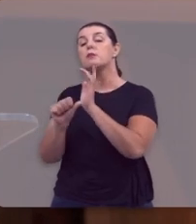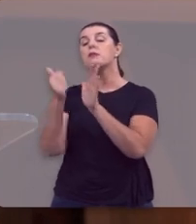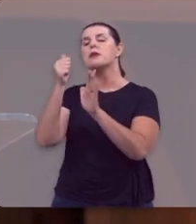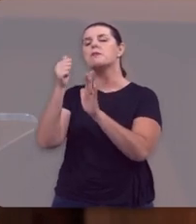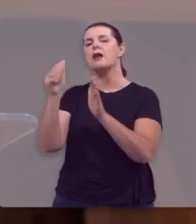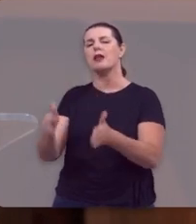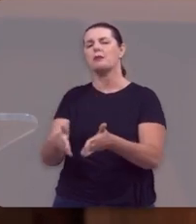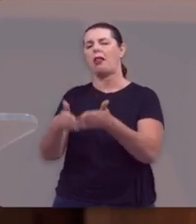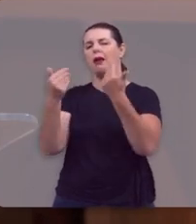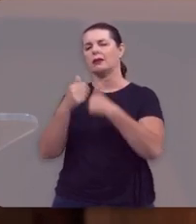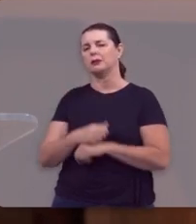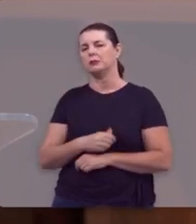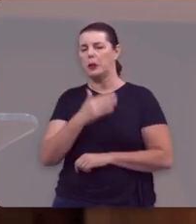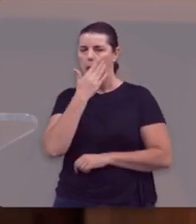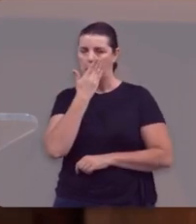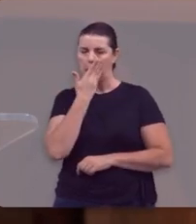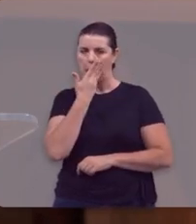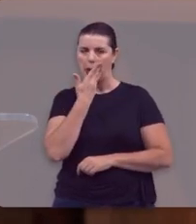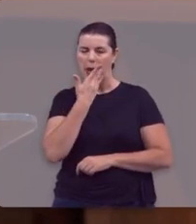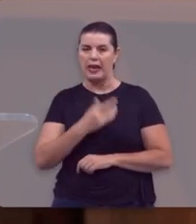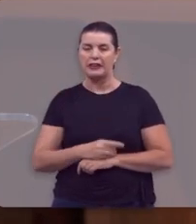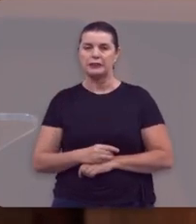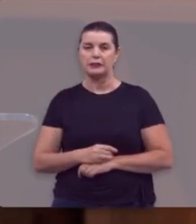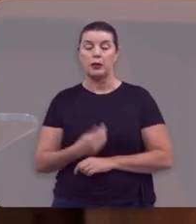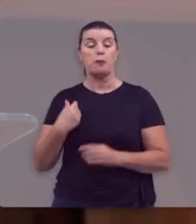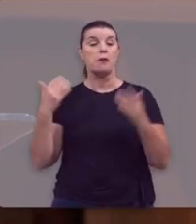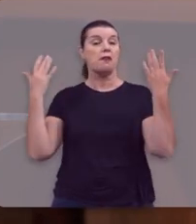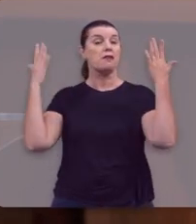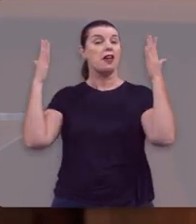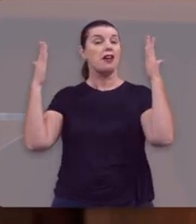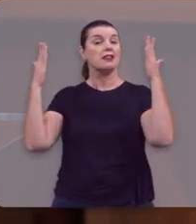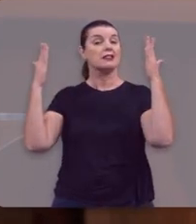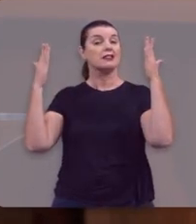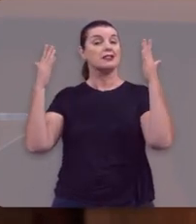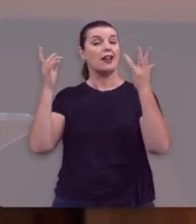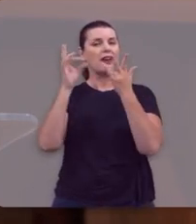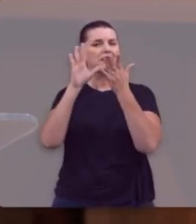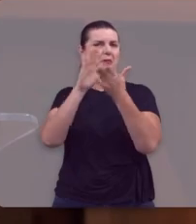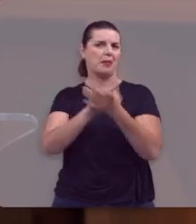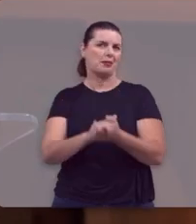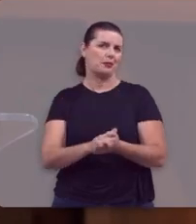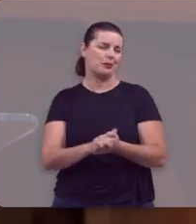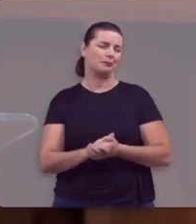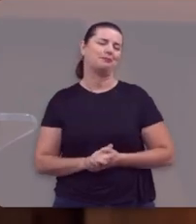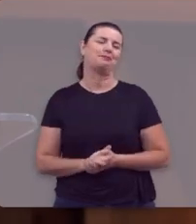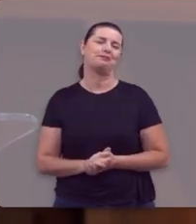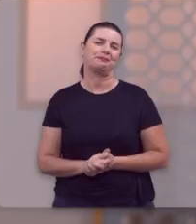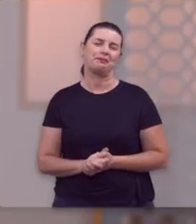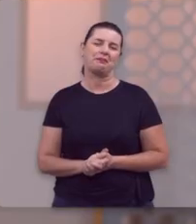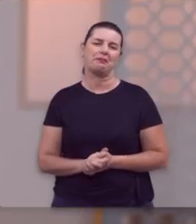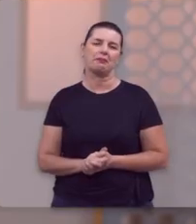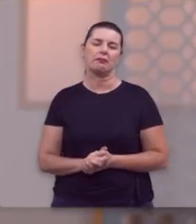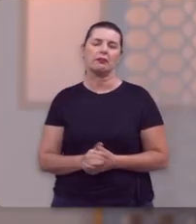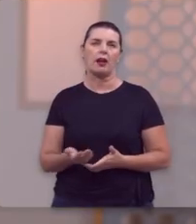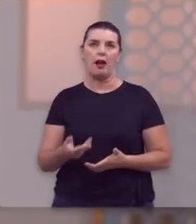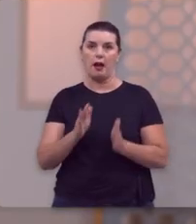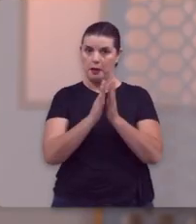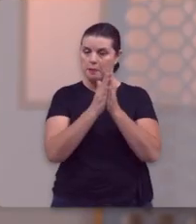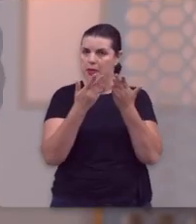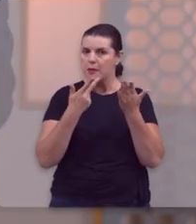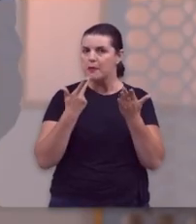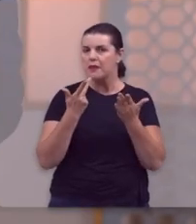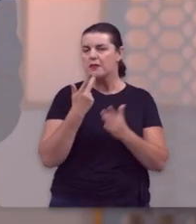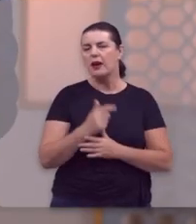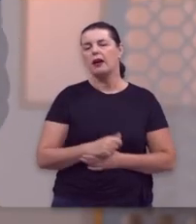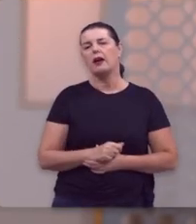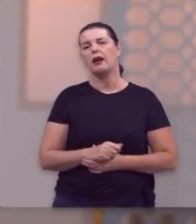o seu primeiro milagre. Foi numa festa de casamento. Diz